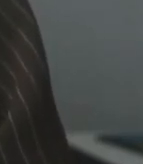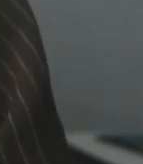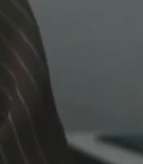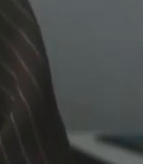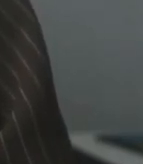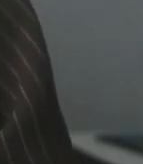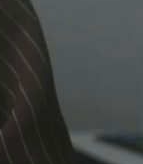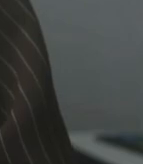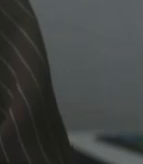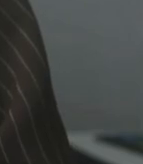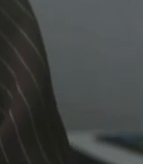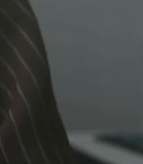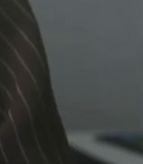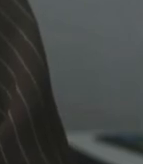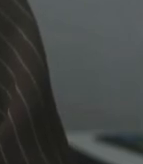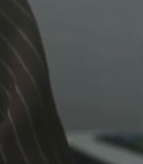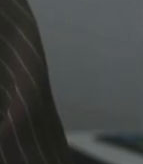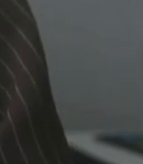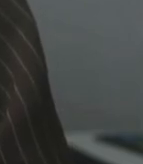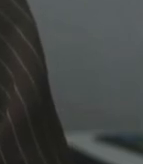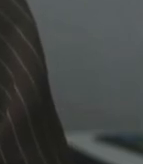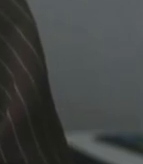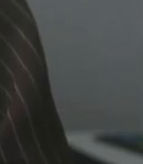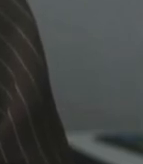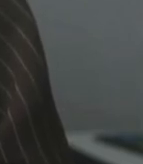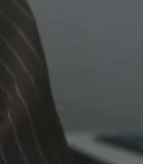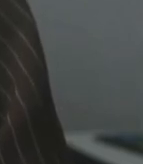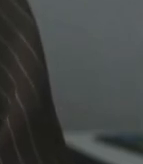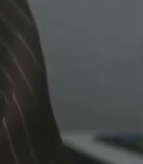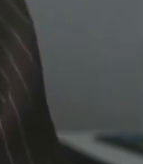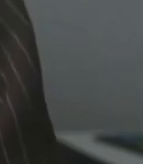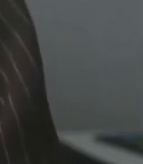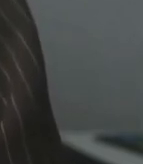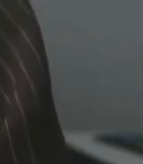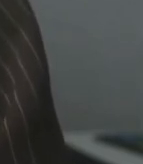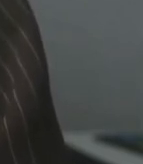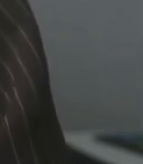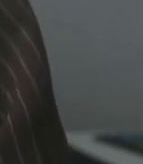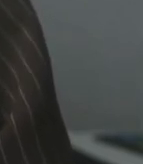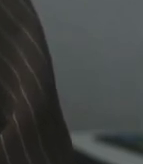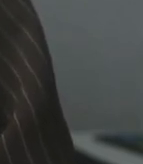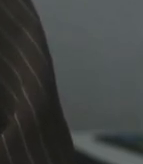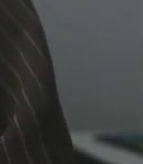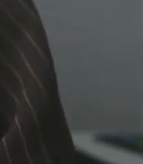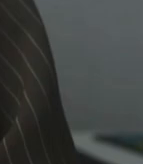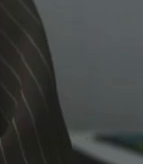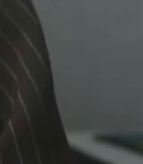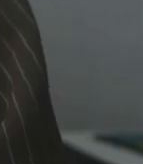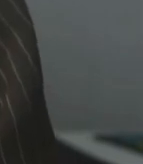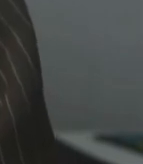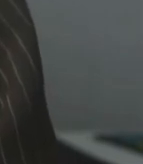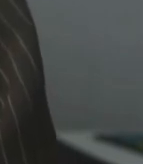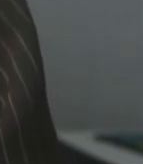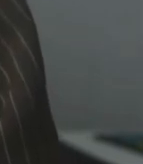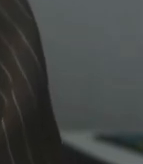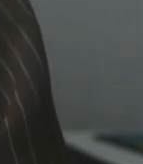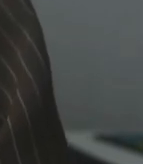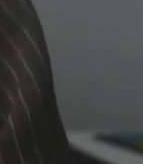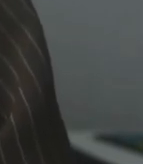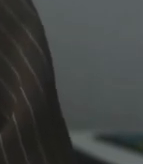isso. Um confronto armado que depois se desencadeou entre a força pública do Paraná